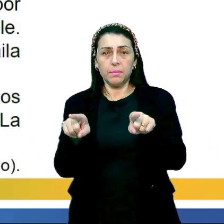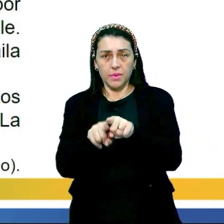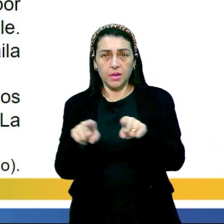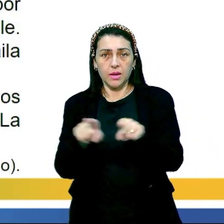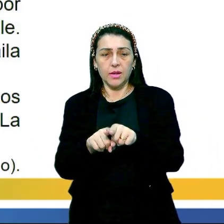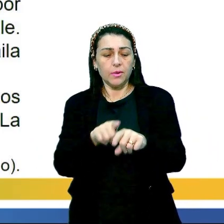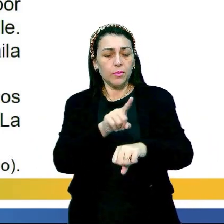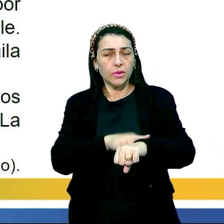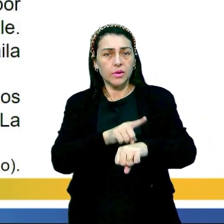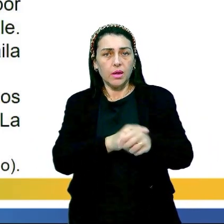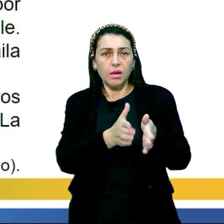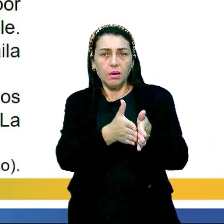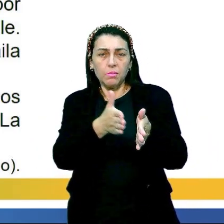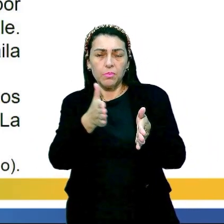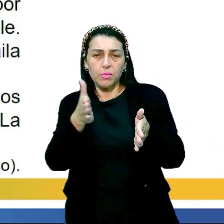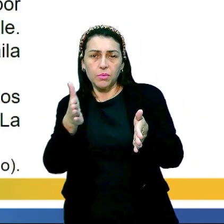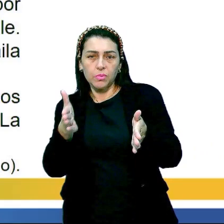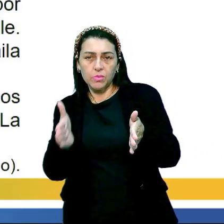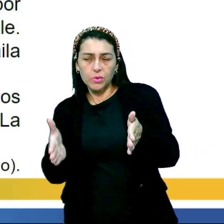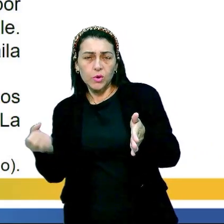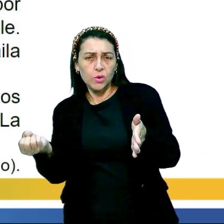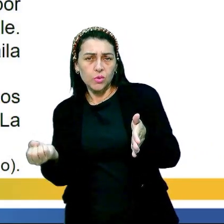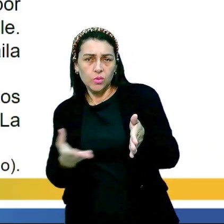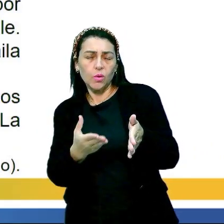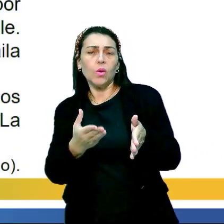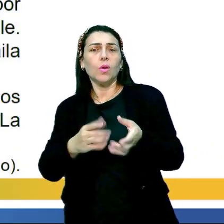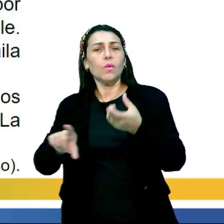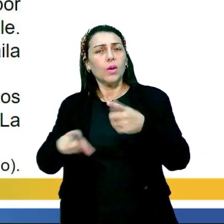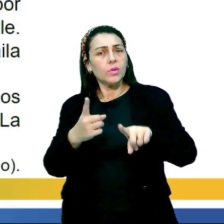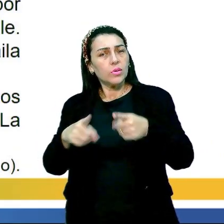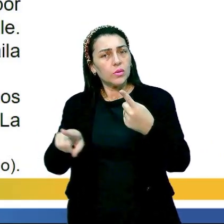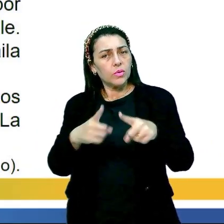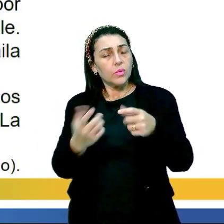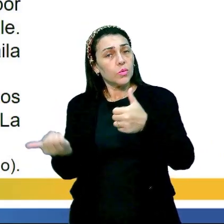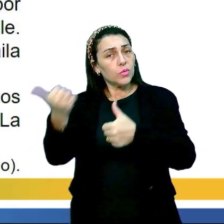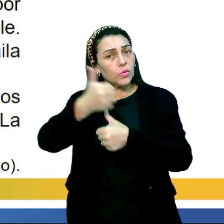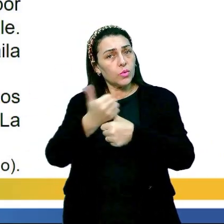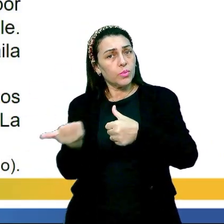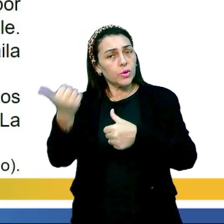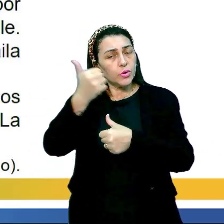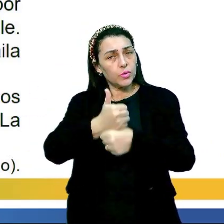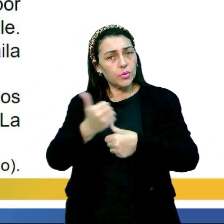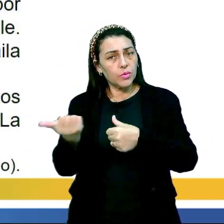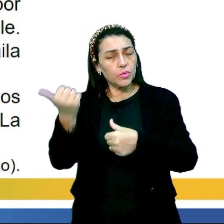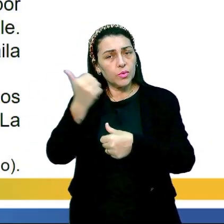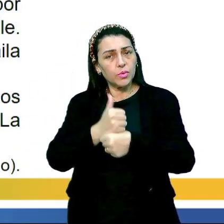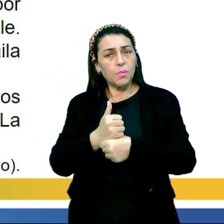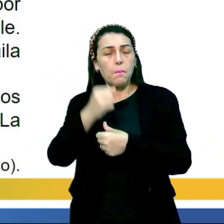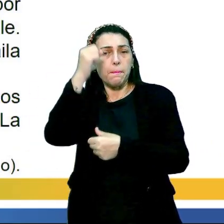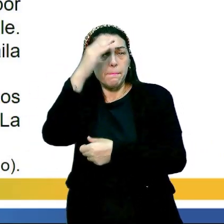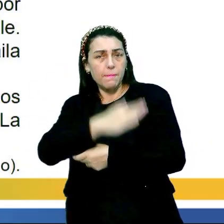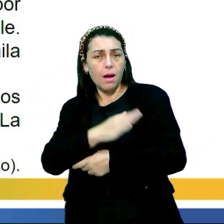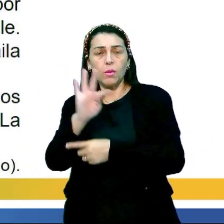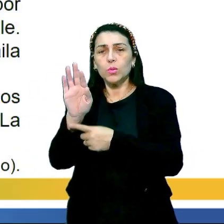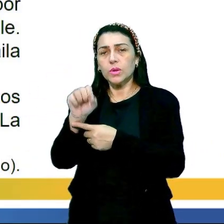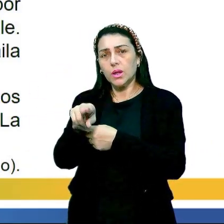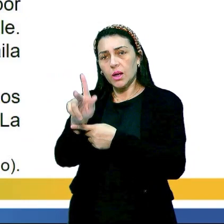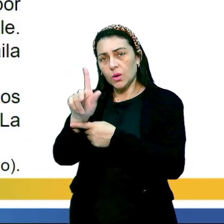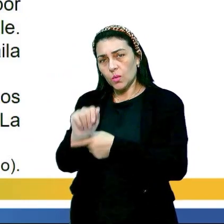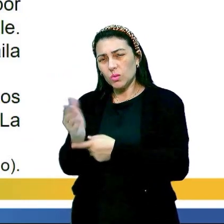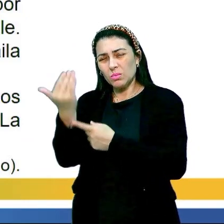durante, né, muito tempo aí, ó, houve novas composições substituindo o caráter malevo do tango